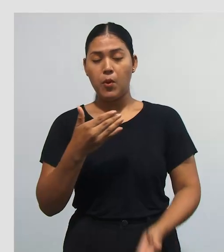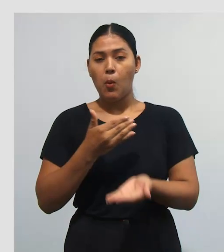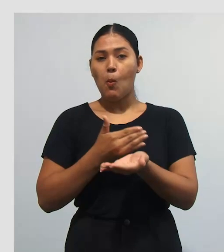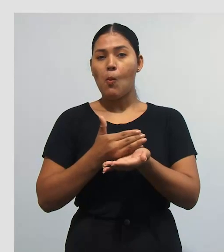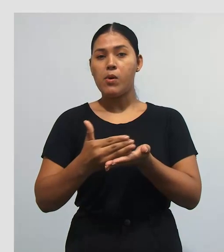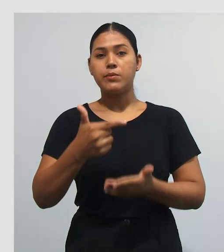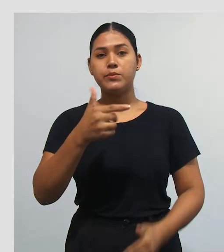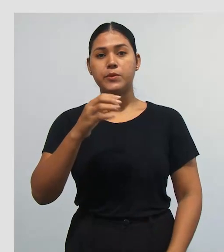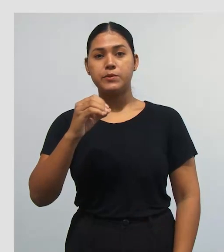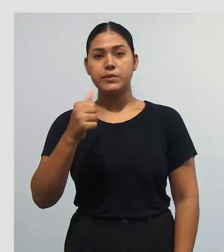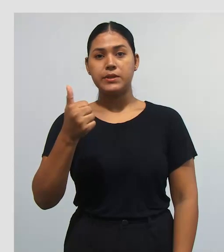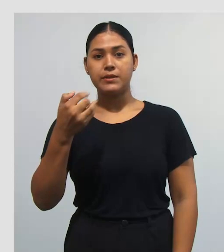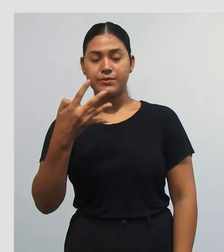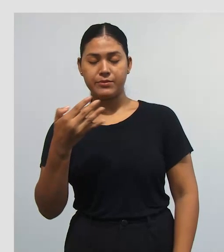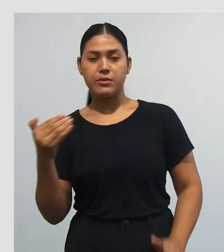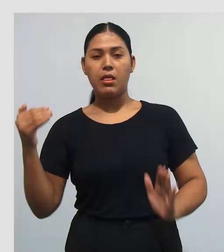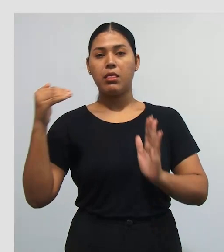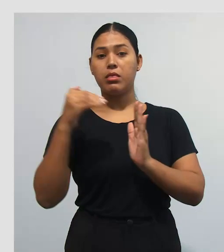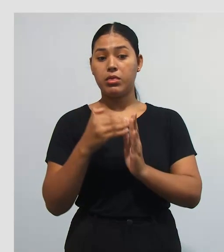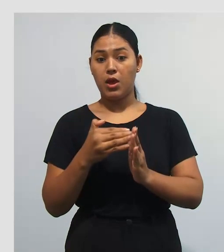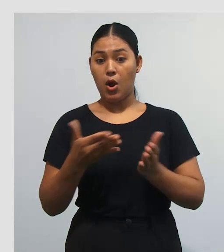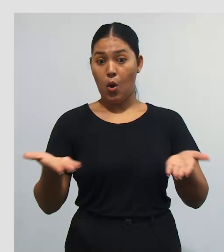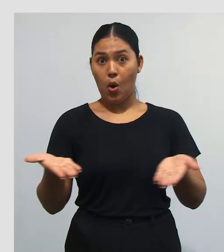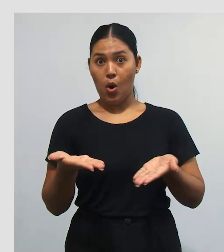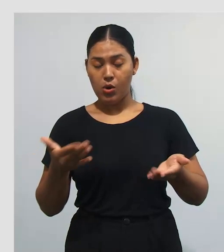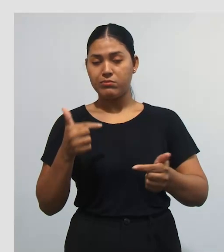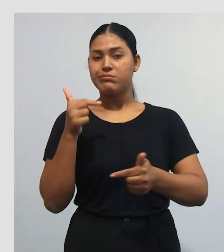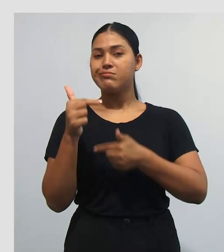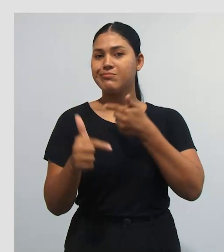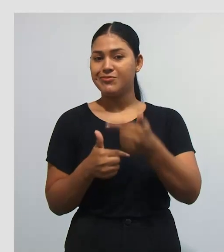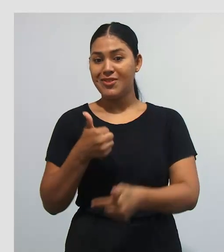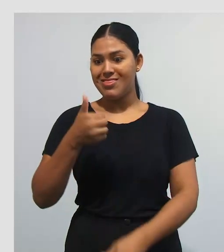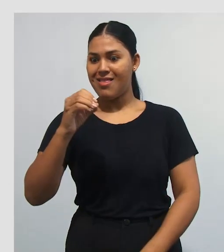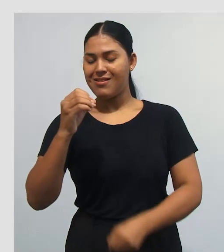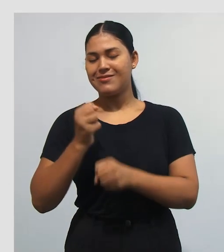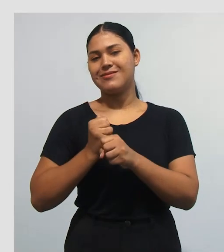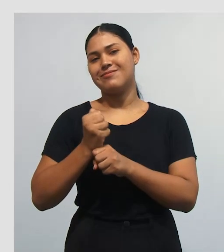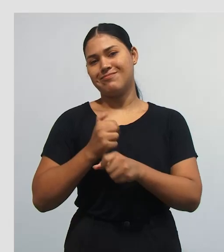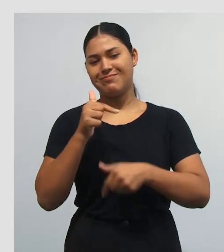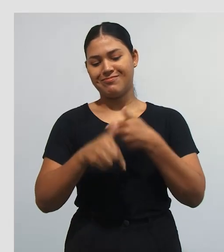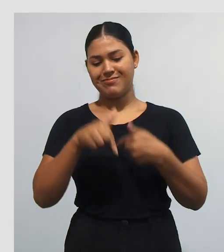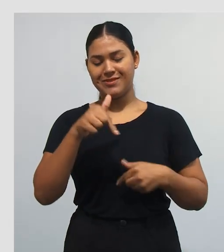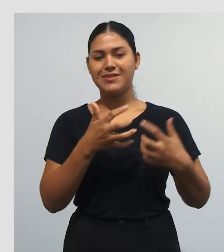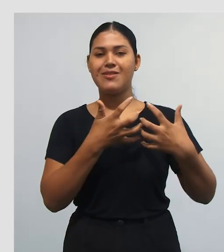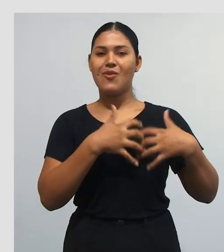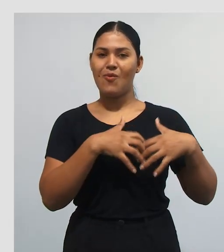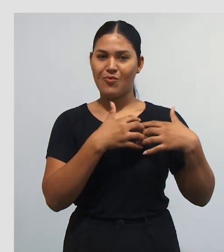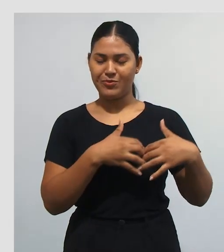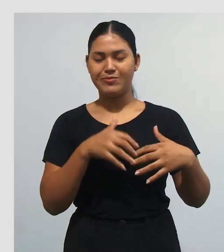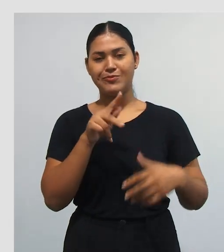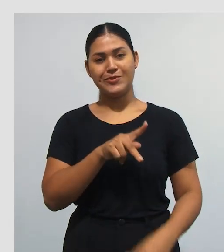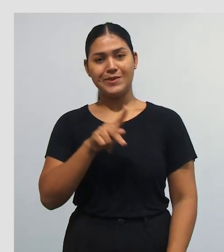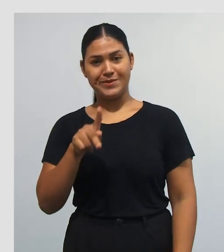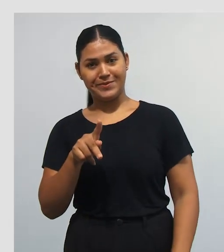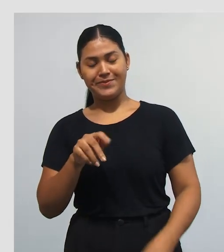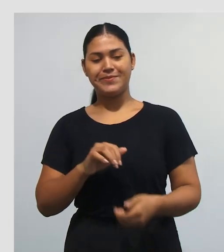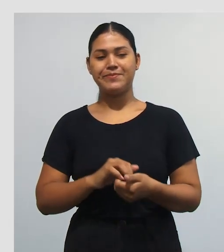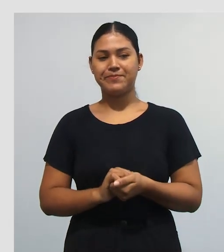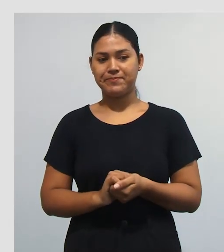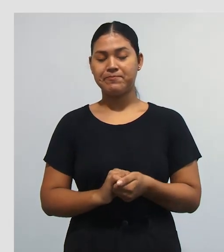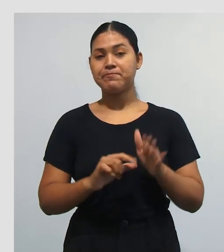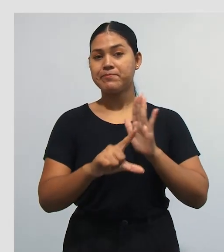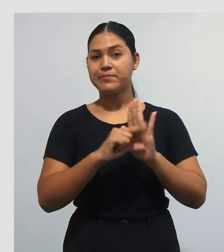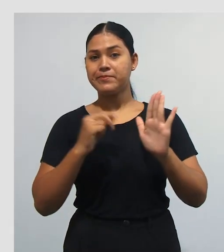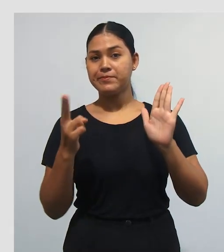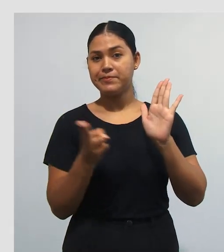atuo como professora de Economia do IFRO. Estou aí completando 10 anos de casa. Nessa disciplina, a